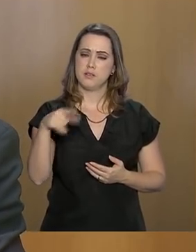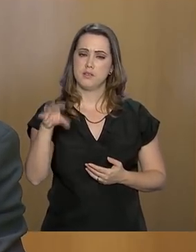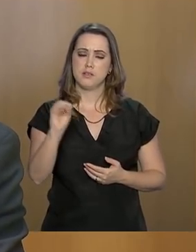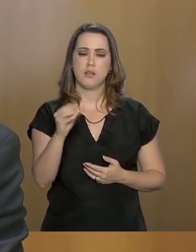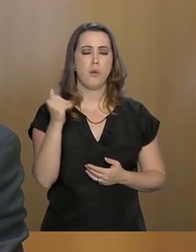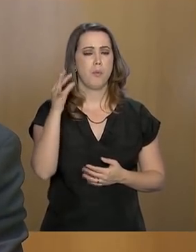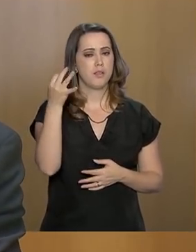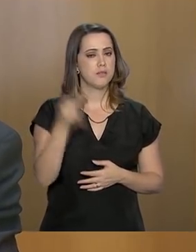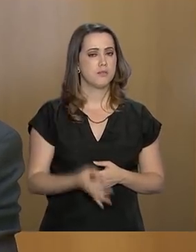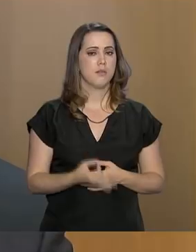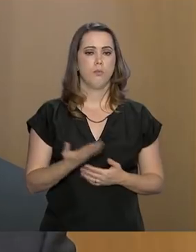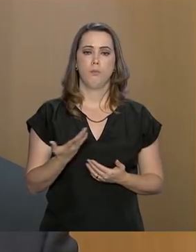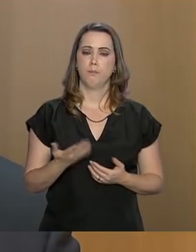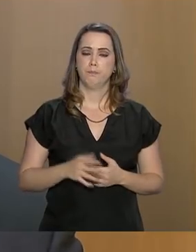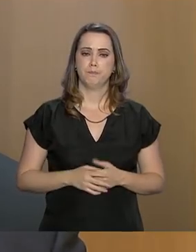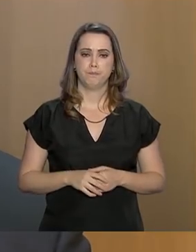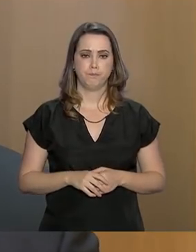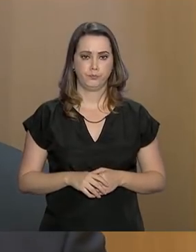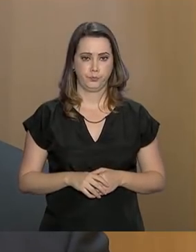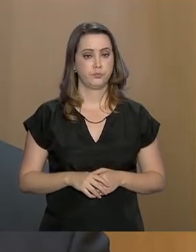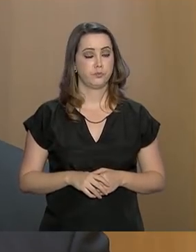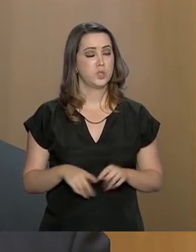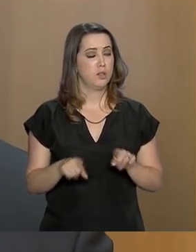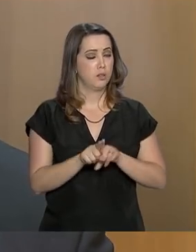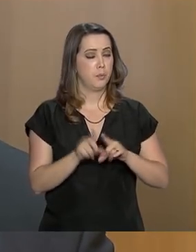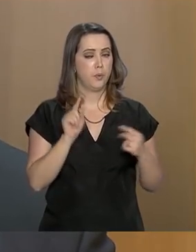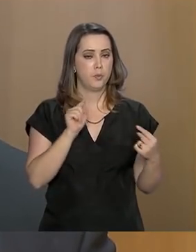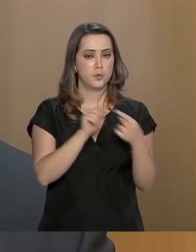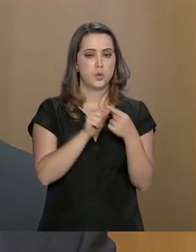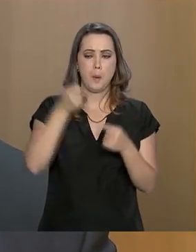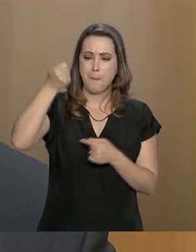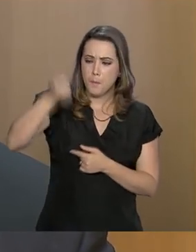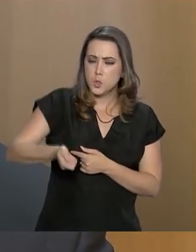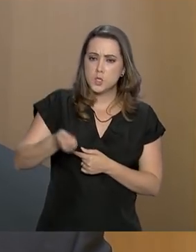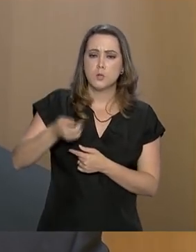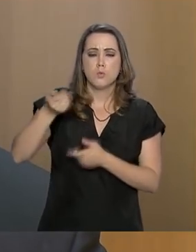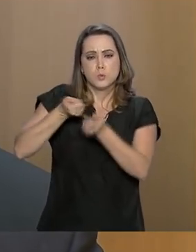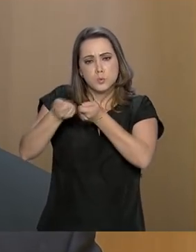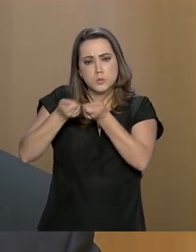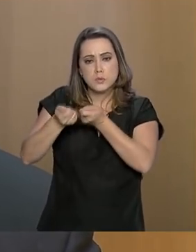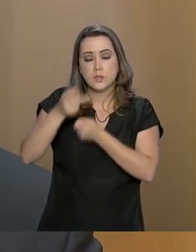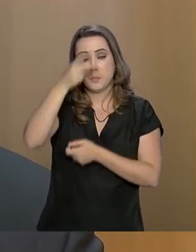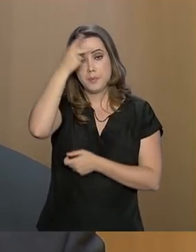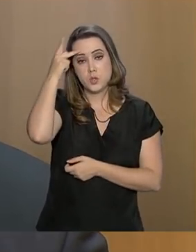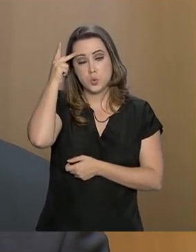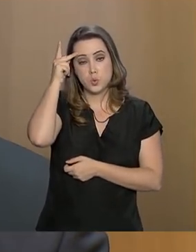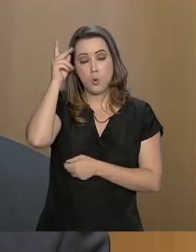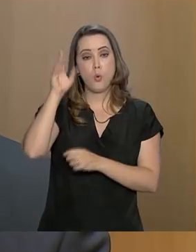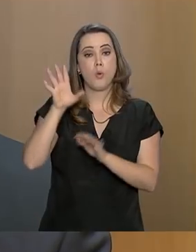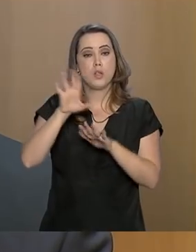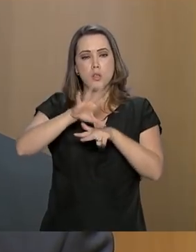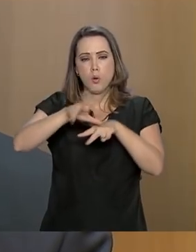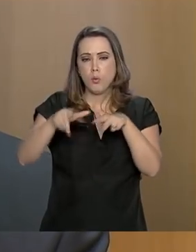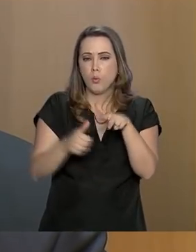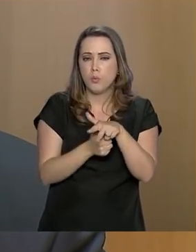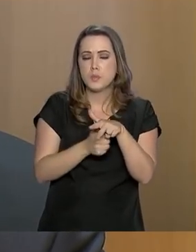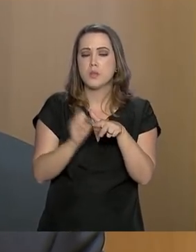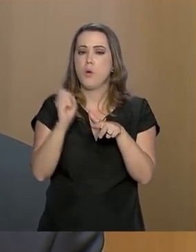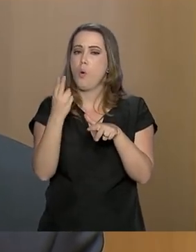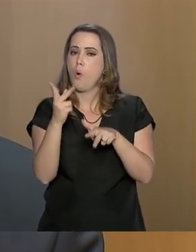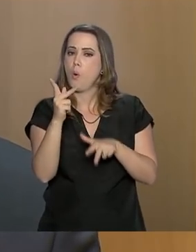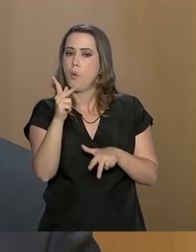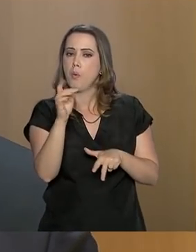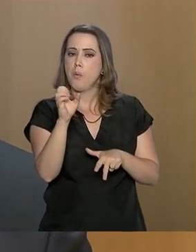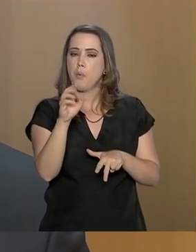esse tipo de conduta. O texto prevê ainda punição mais rigorosa para condenados por corrupção ou peculato,